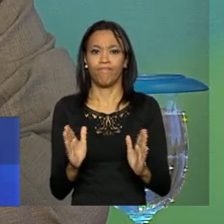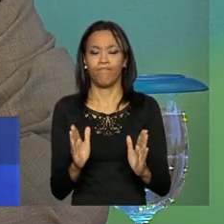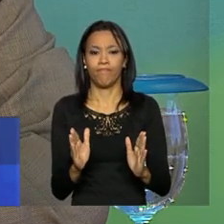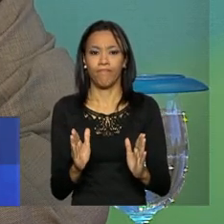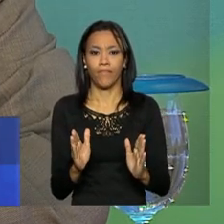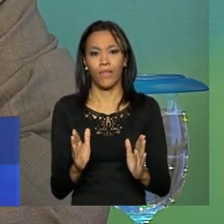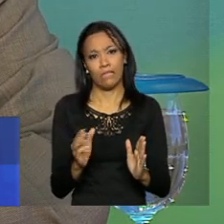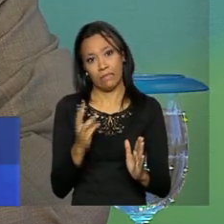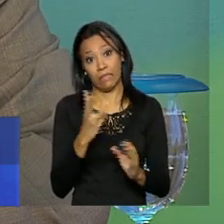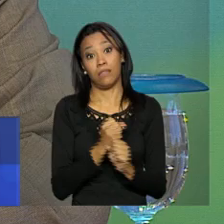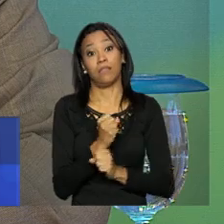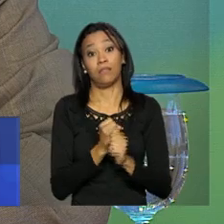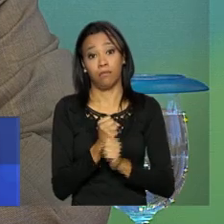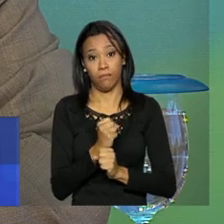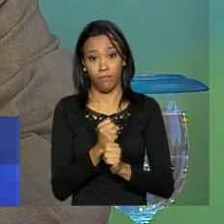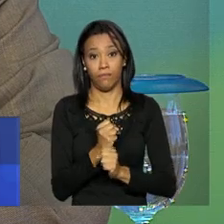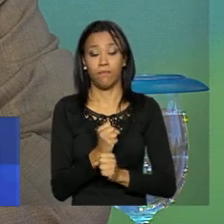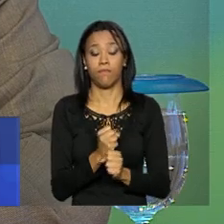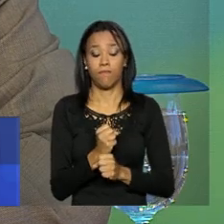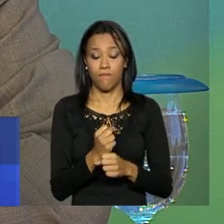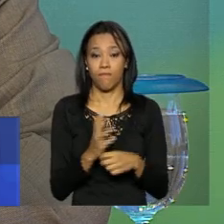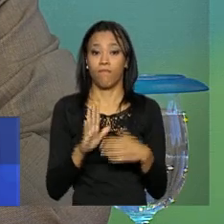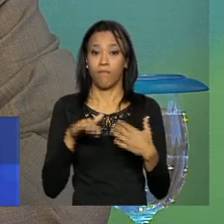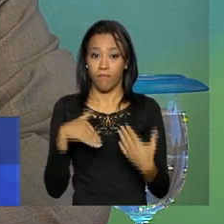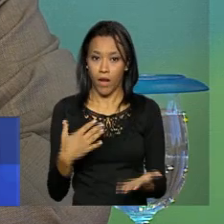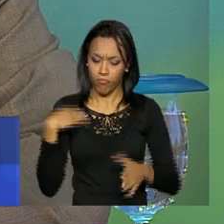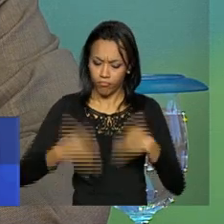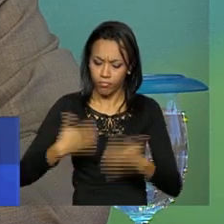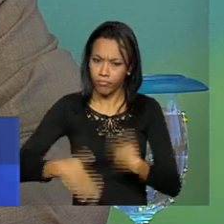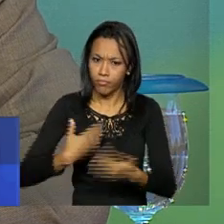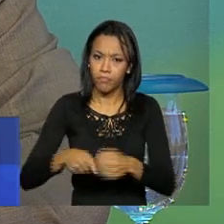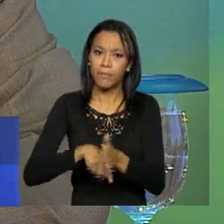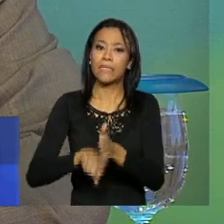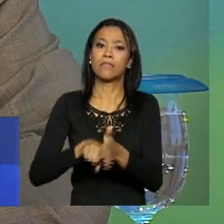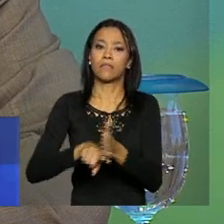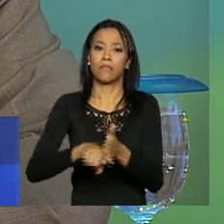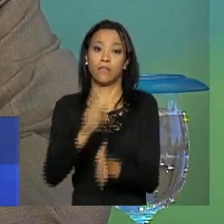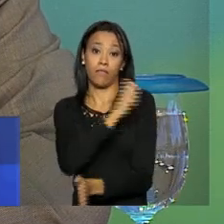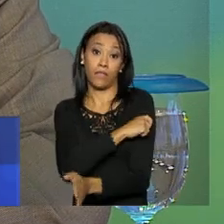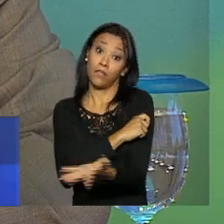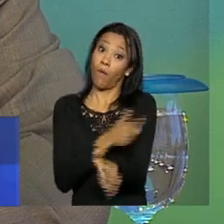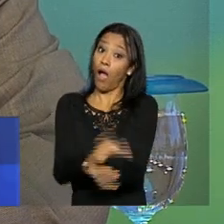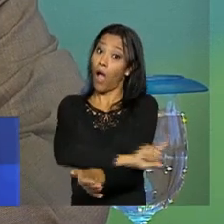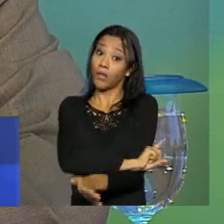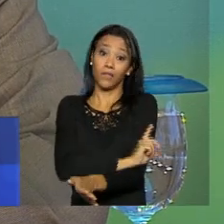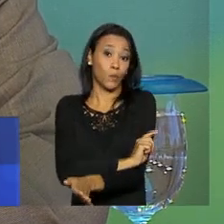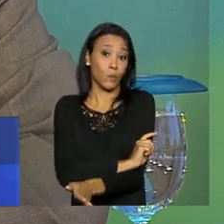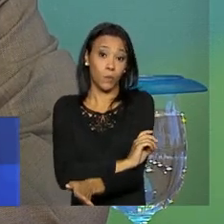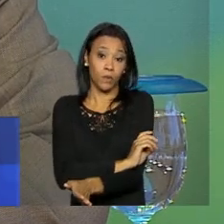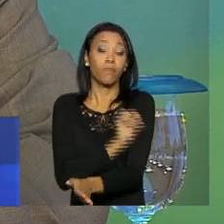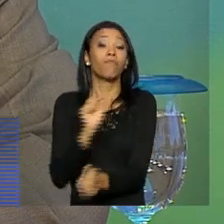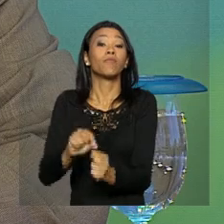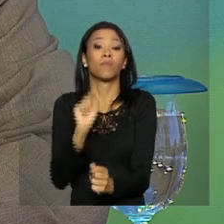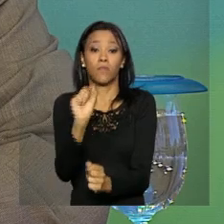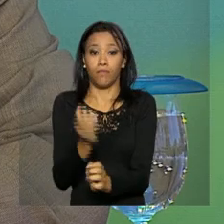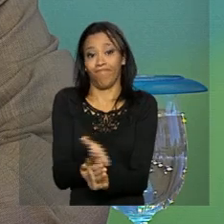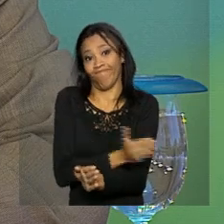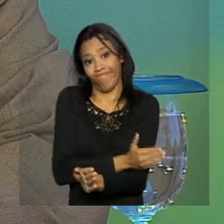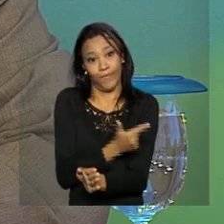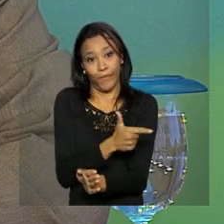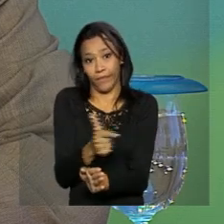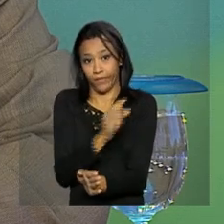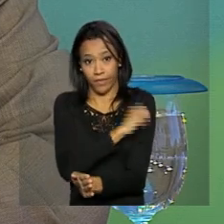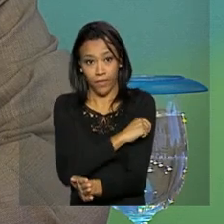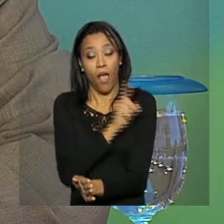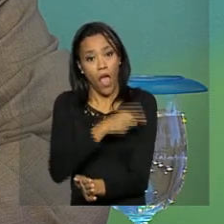de três anos para isso ser desenvolvida. Antes da vacina, a única vacina que nós temos é a